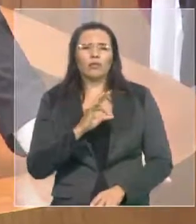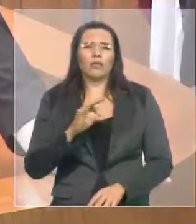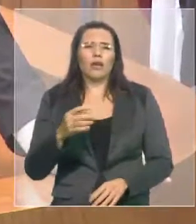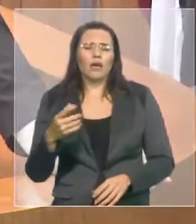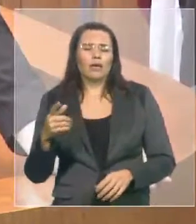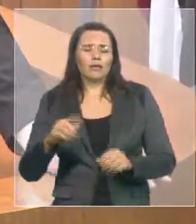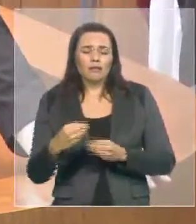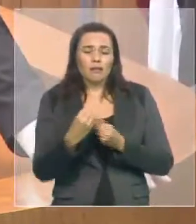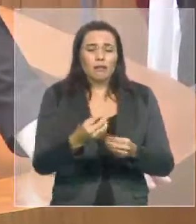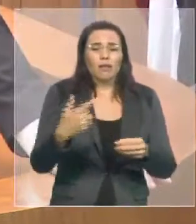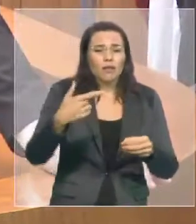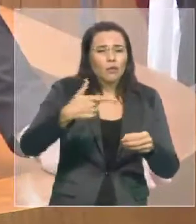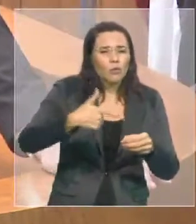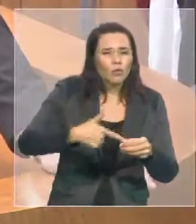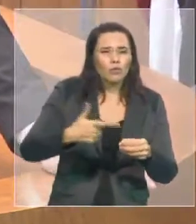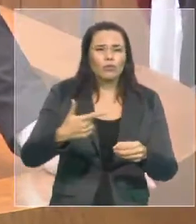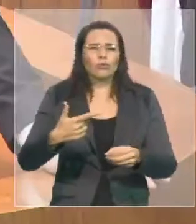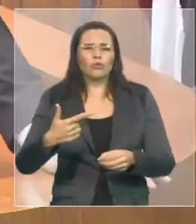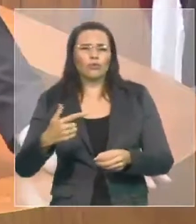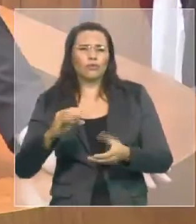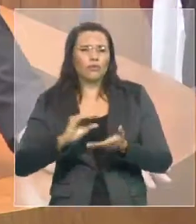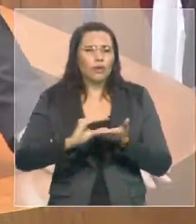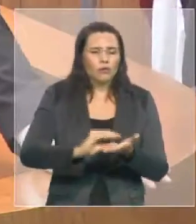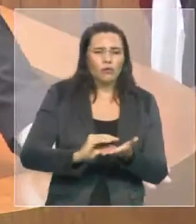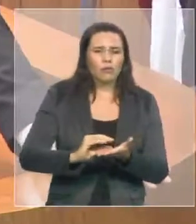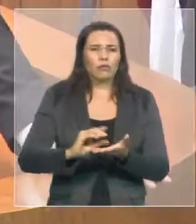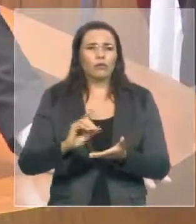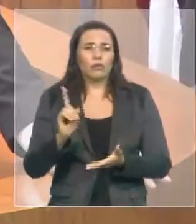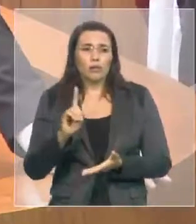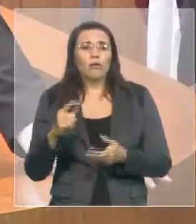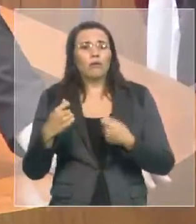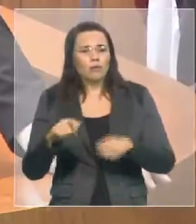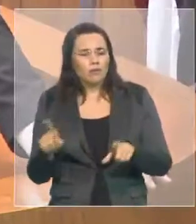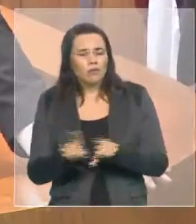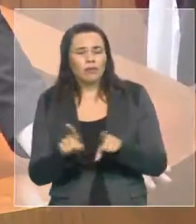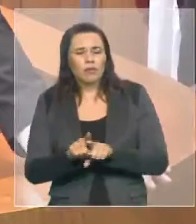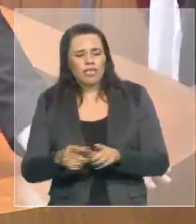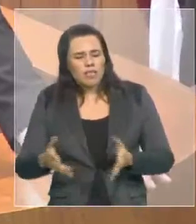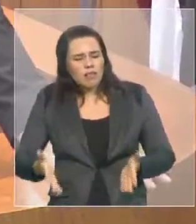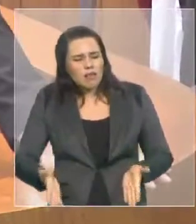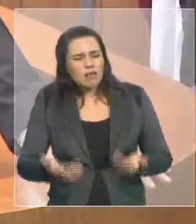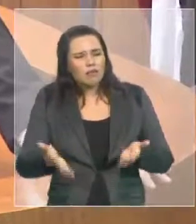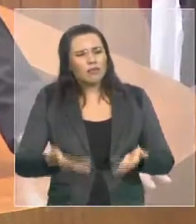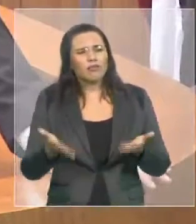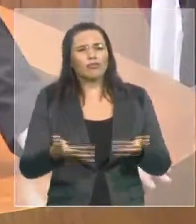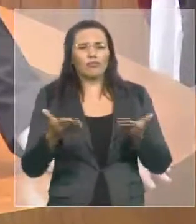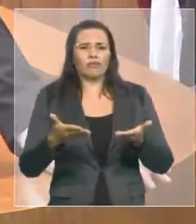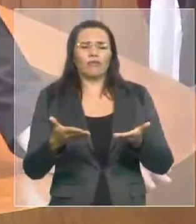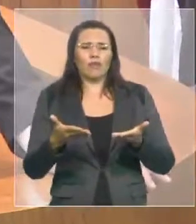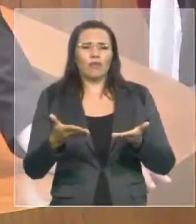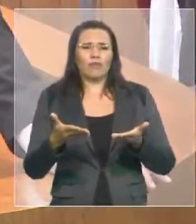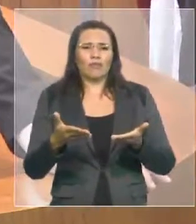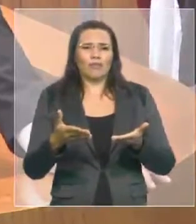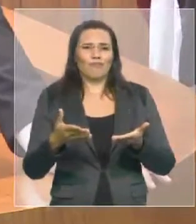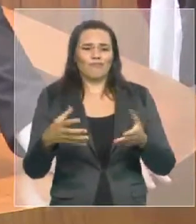um ponto em que o Coronel Pereira teve um trabalho importantíssimo.